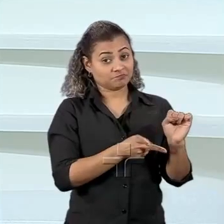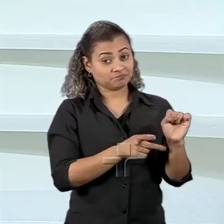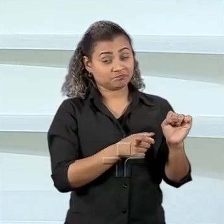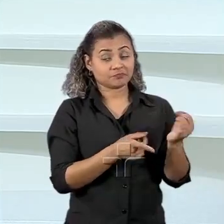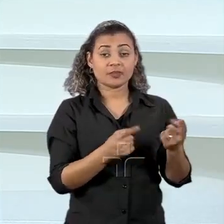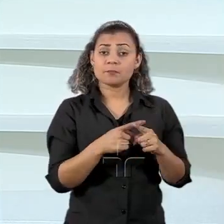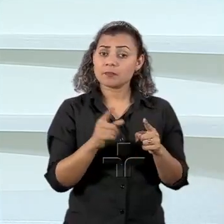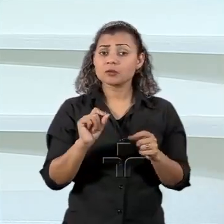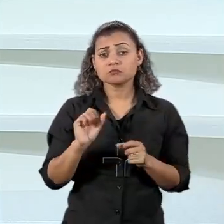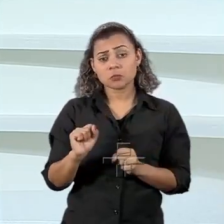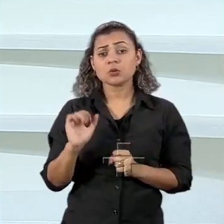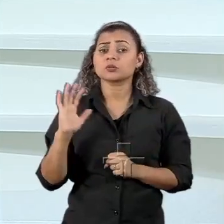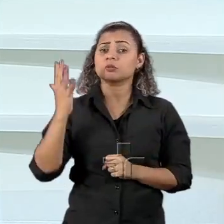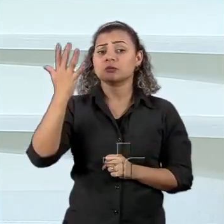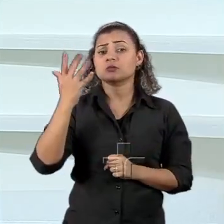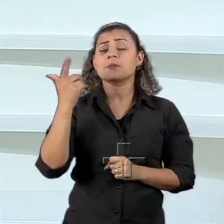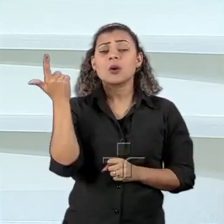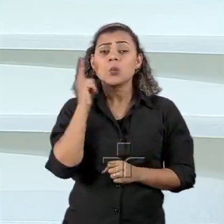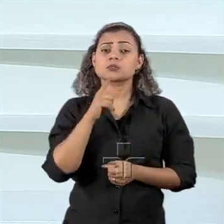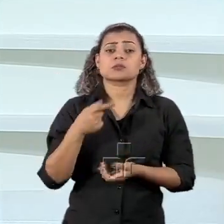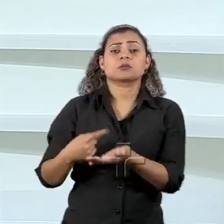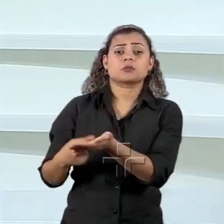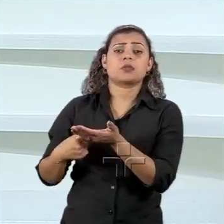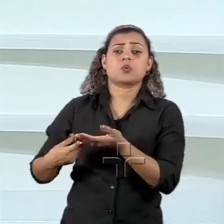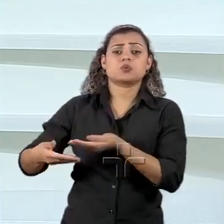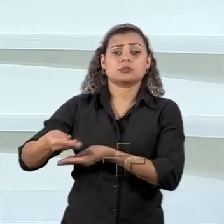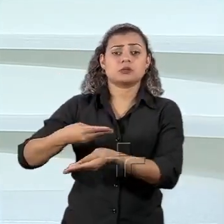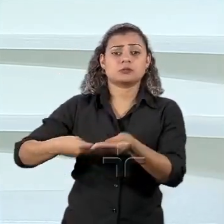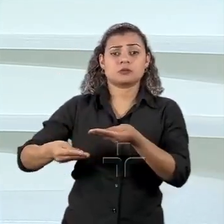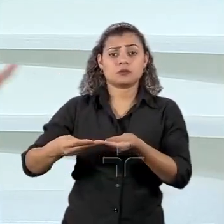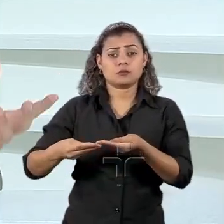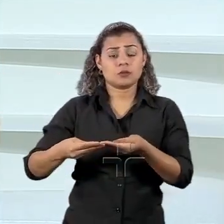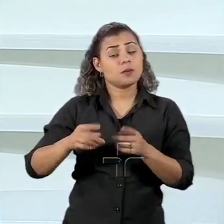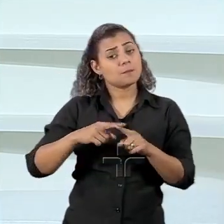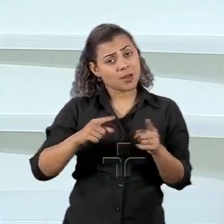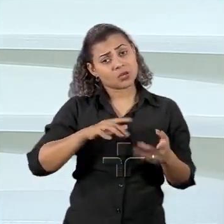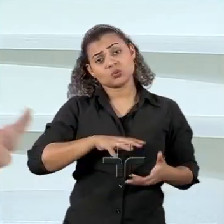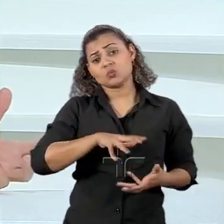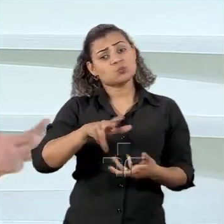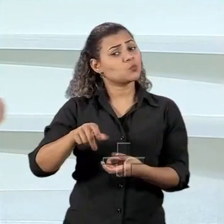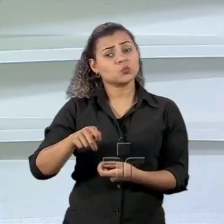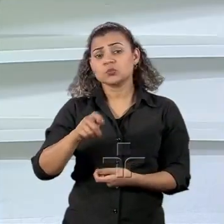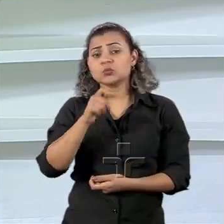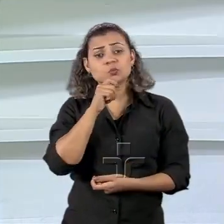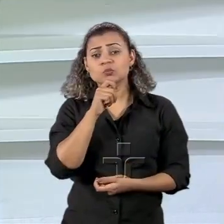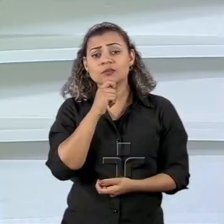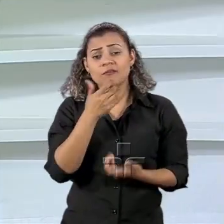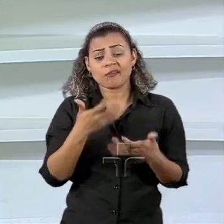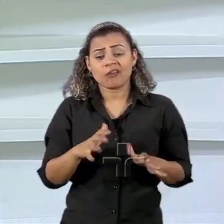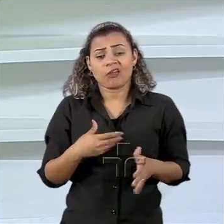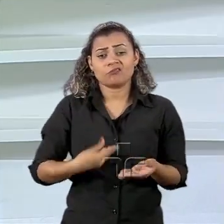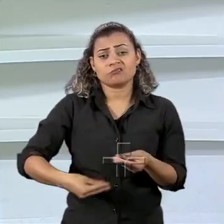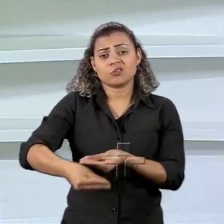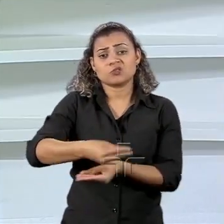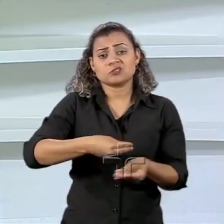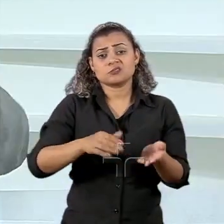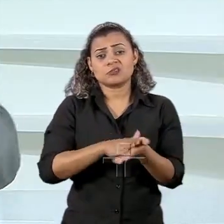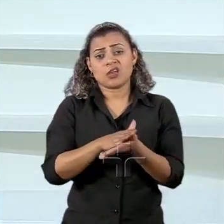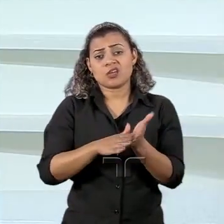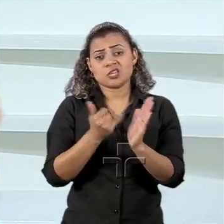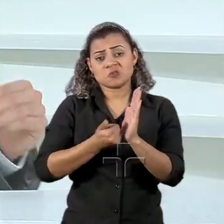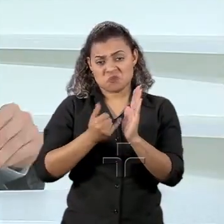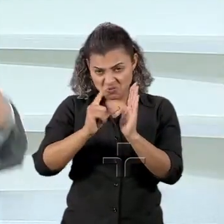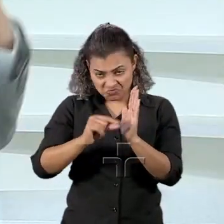que não seria ruim se acontecesse por meio de negociações. O problema é que o mundo não está nessa onda de negociações de redução tarifária, pelo